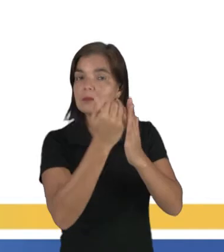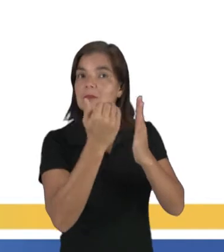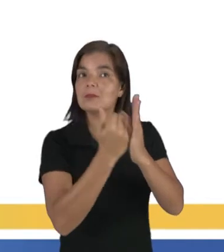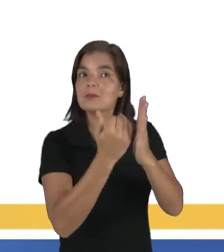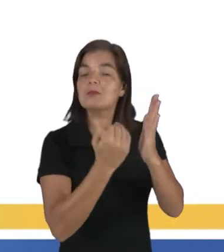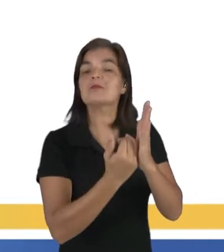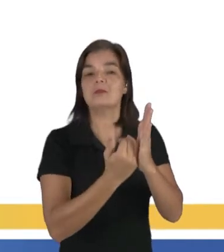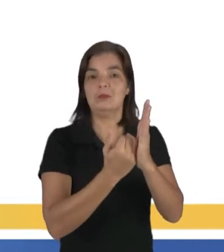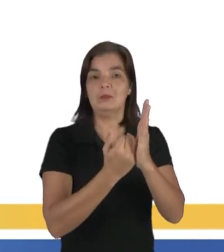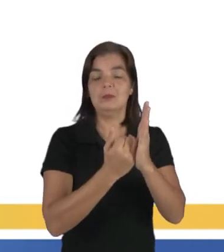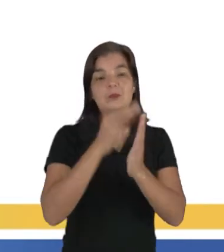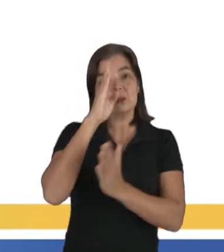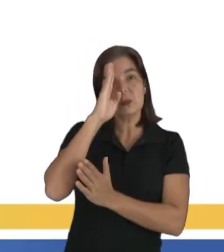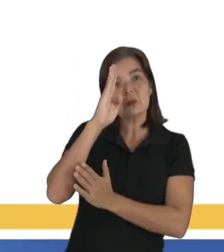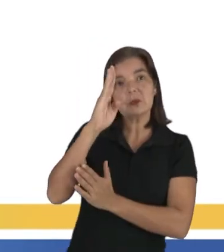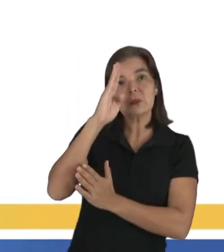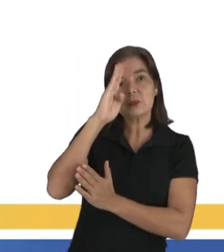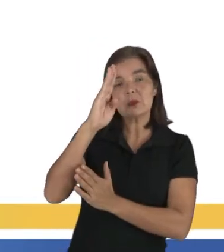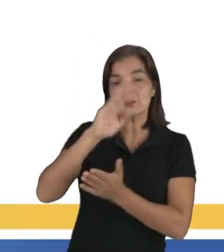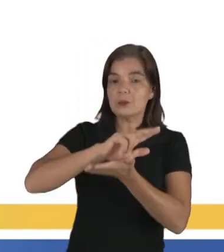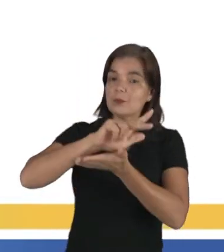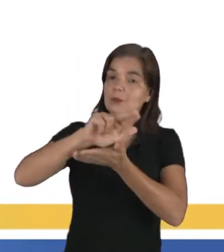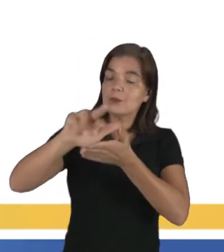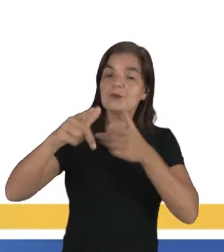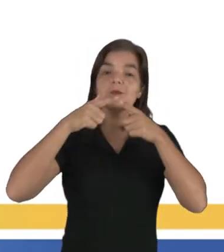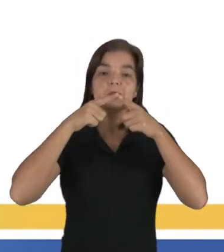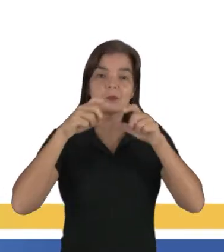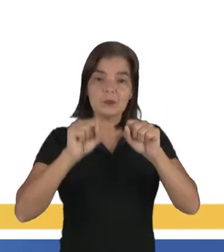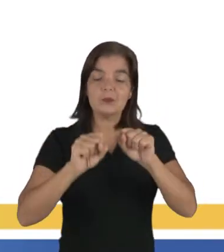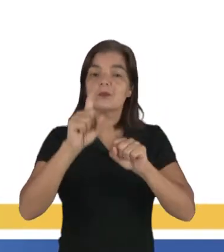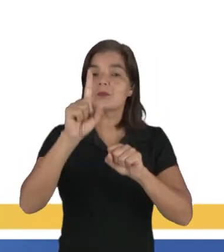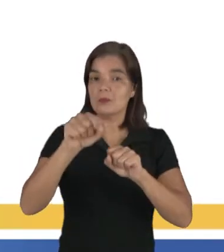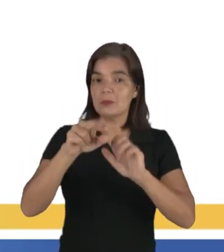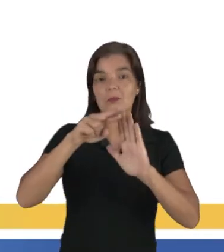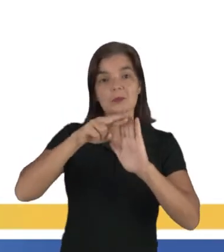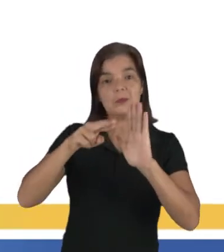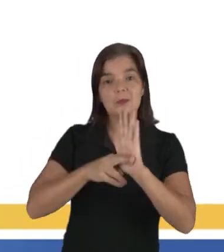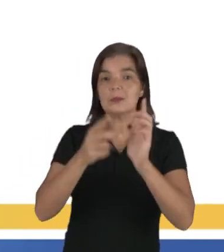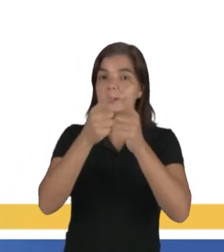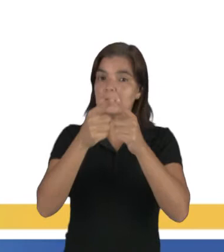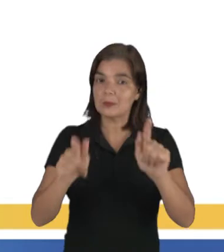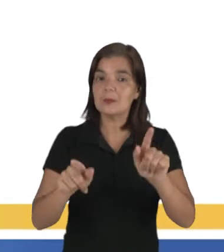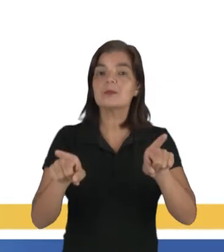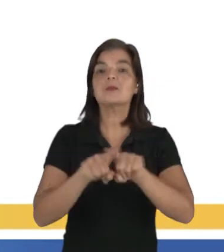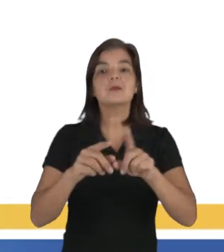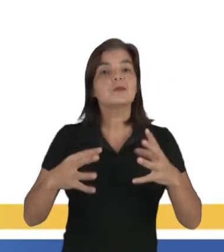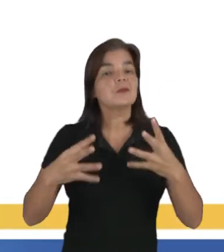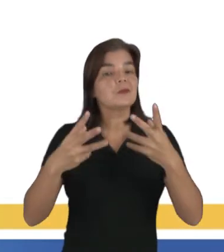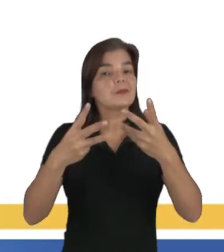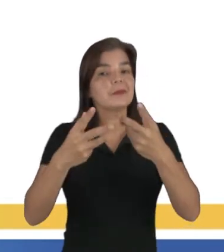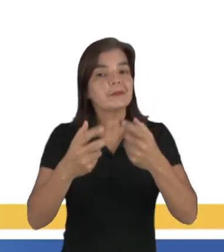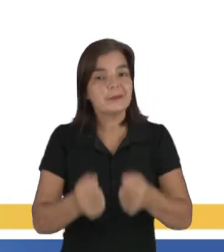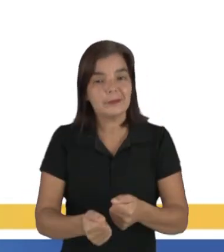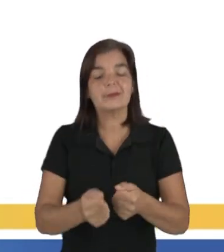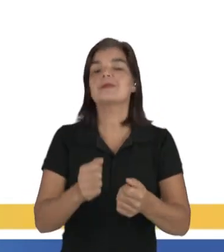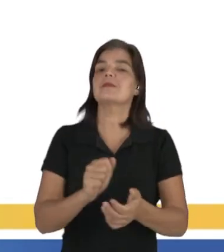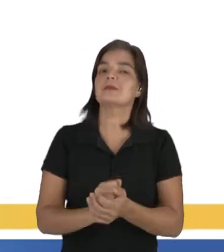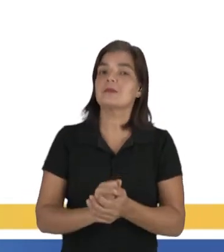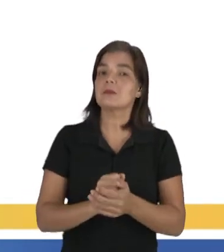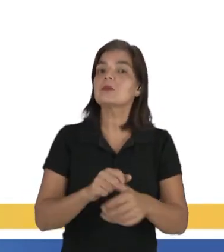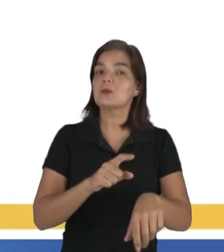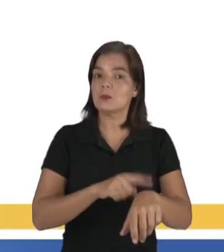ou seja, a principal dessas variações linguísticas é a norma padrão, é a que todos, em